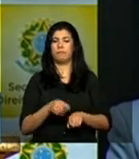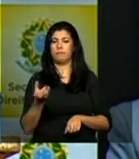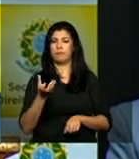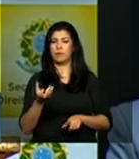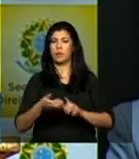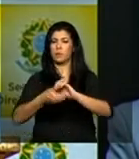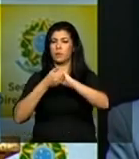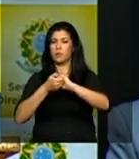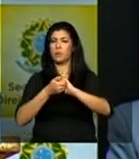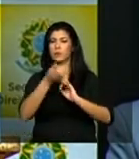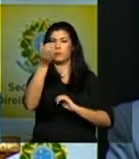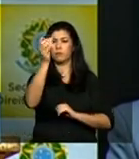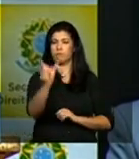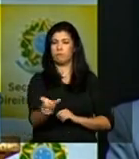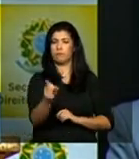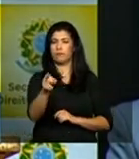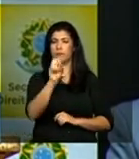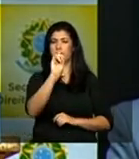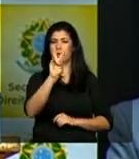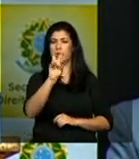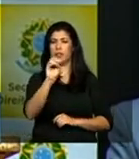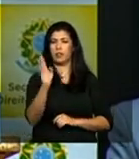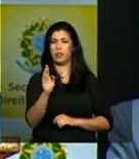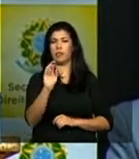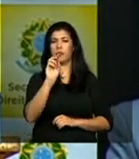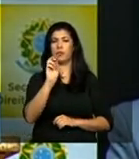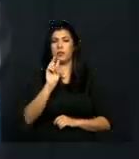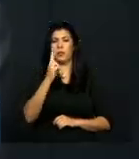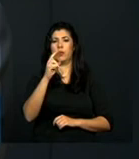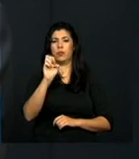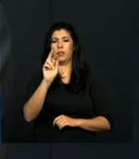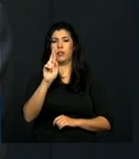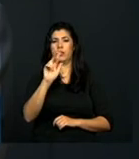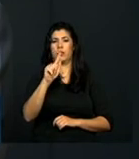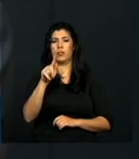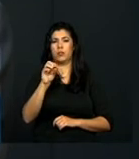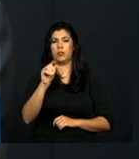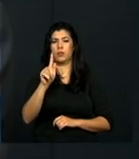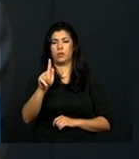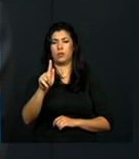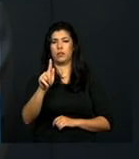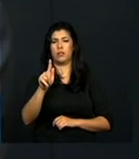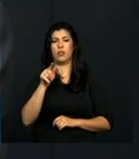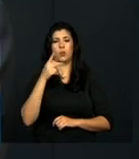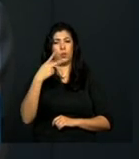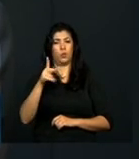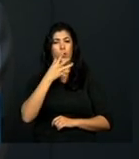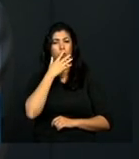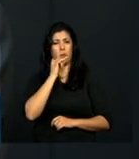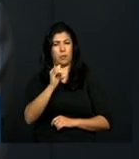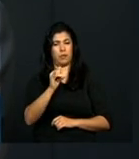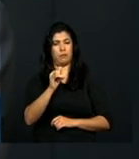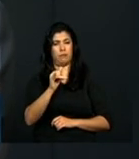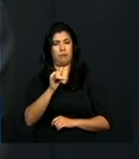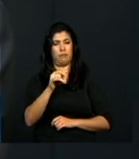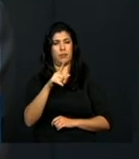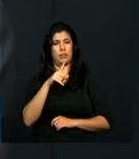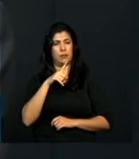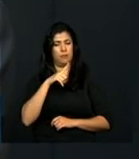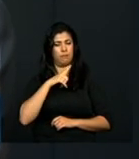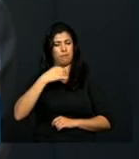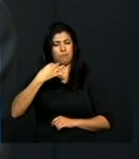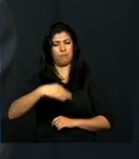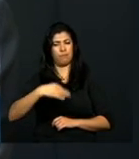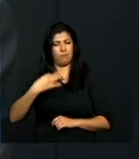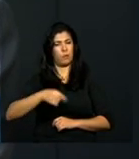Herzog e dizer Ivo o seu pai com certeza estaria